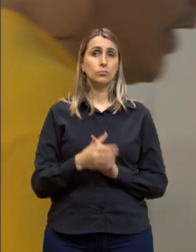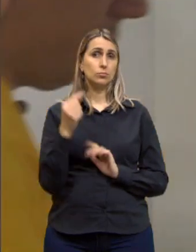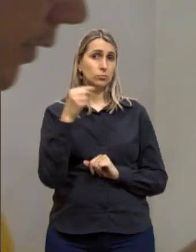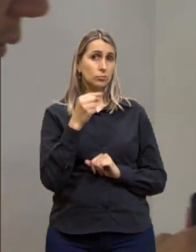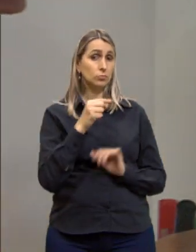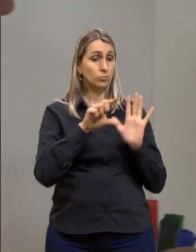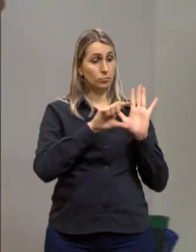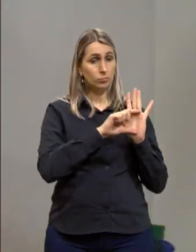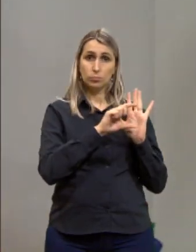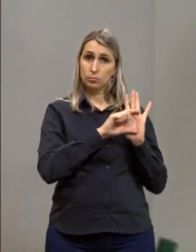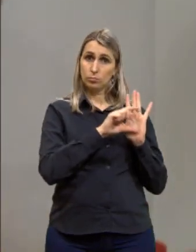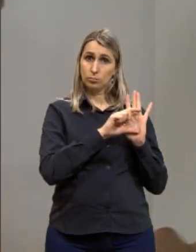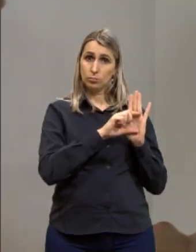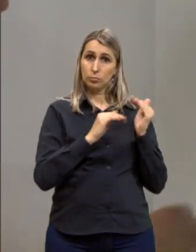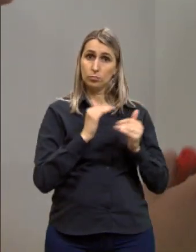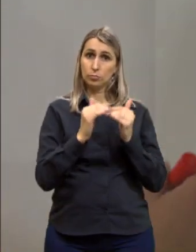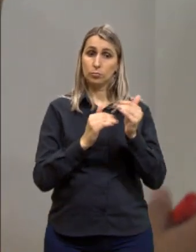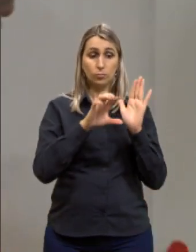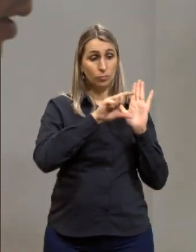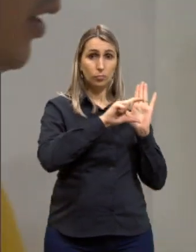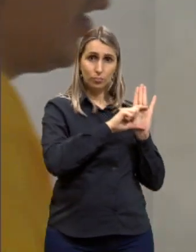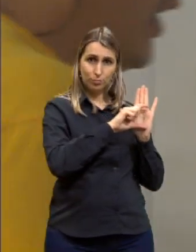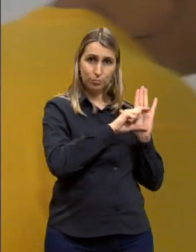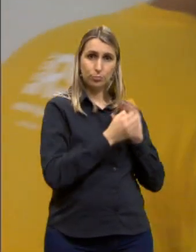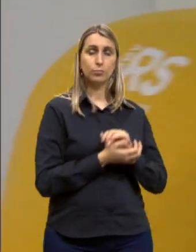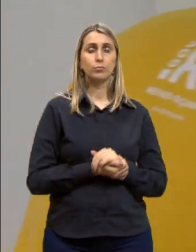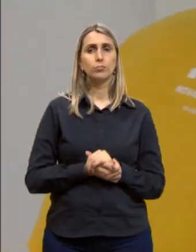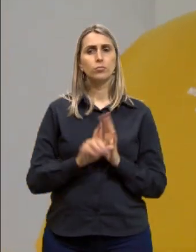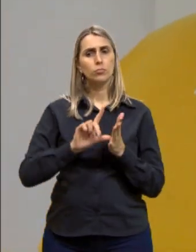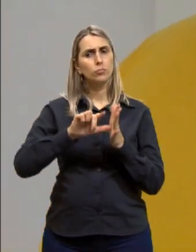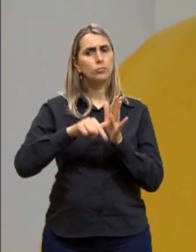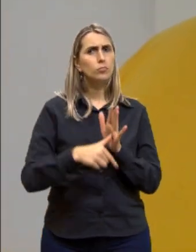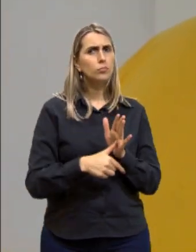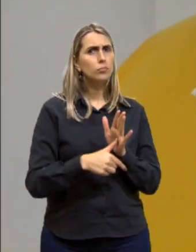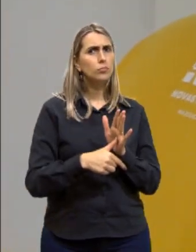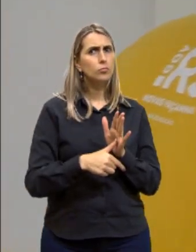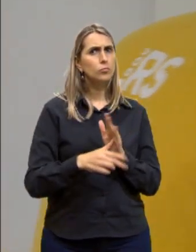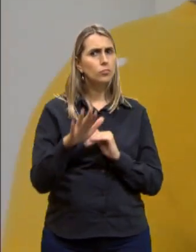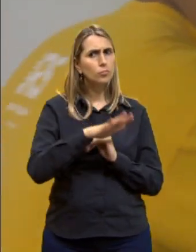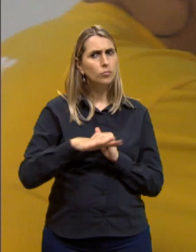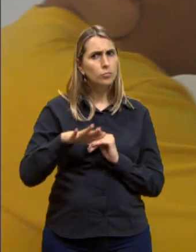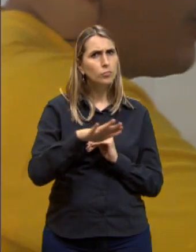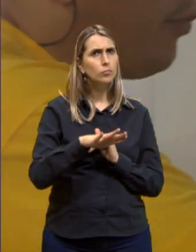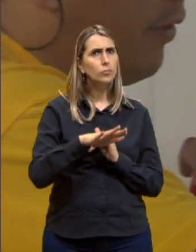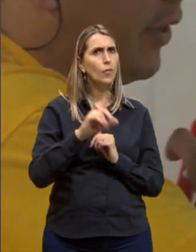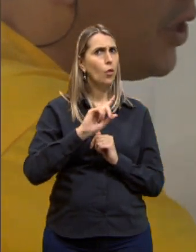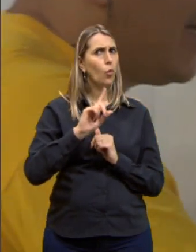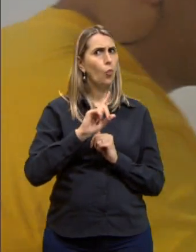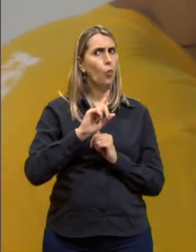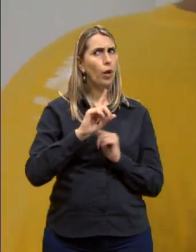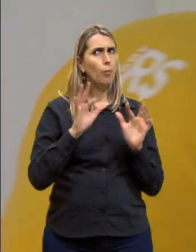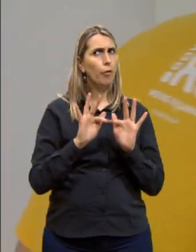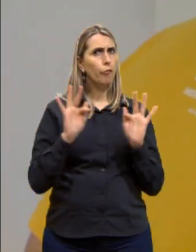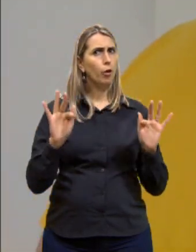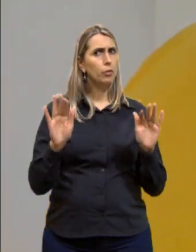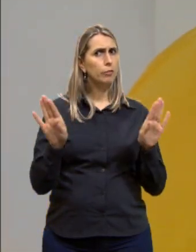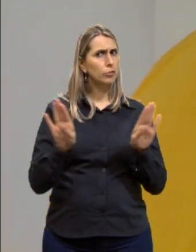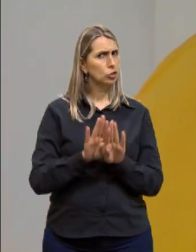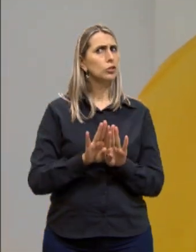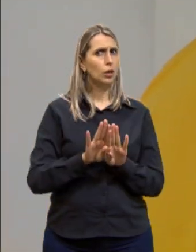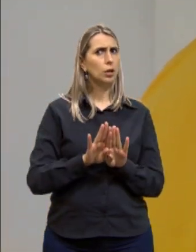desse parágrafo, que é o que eu vou desenvolver no parágrafo, tá? Depois, o que vem geralmente, isso aqui não é uma fórmula fechada, tá?